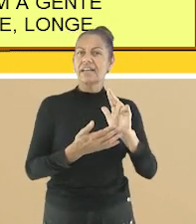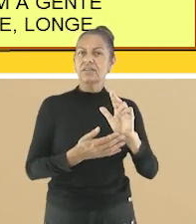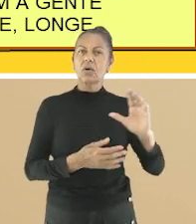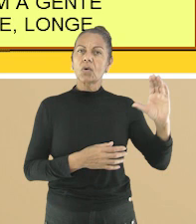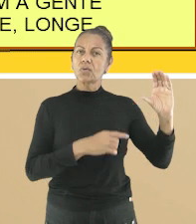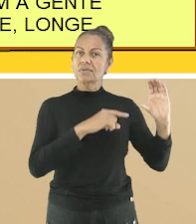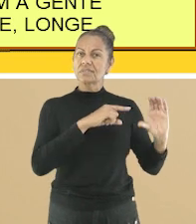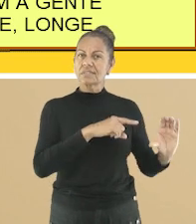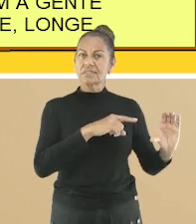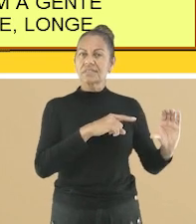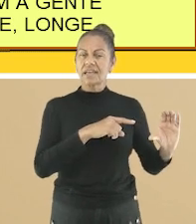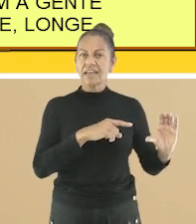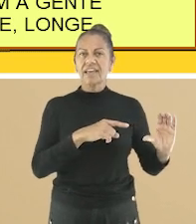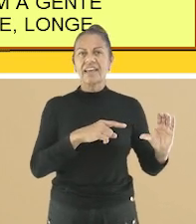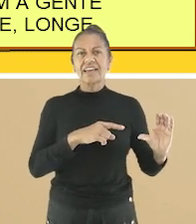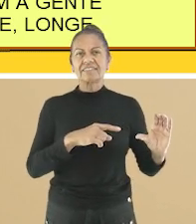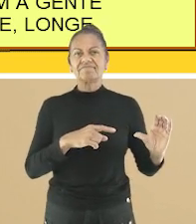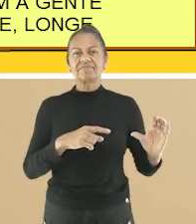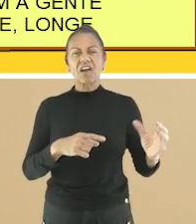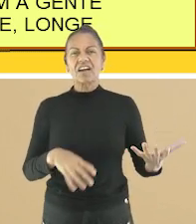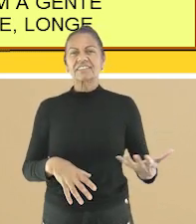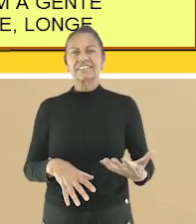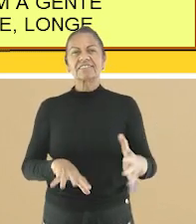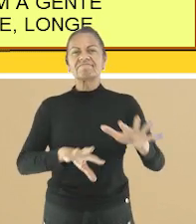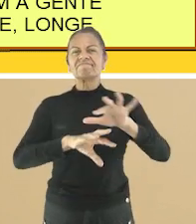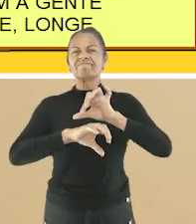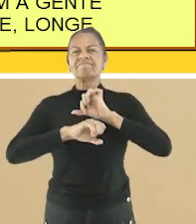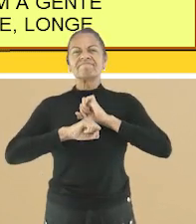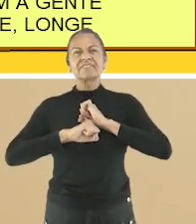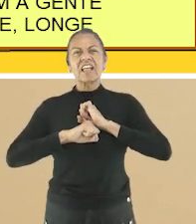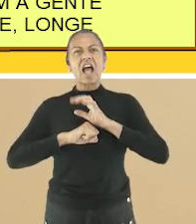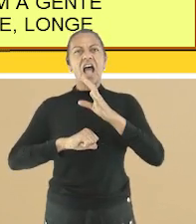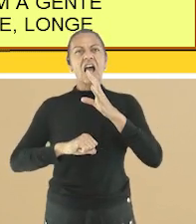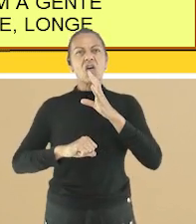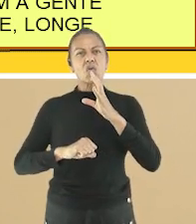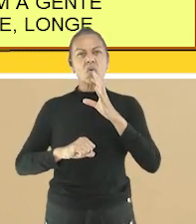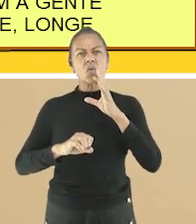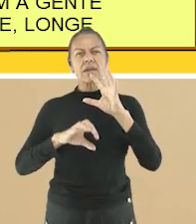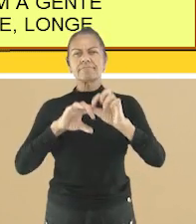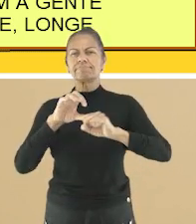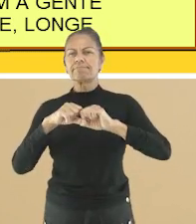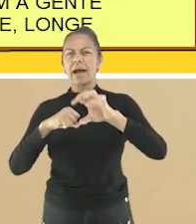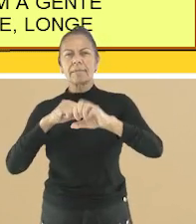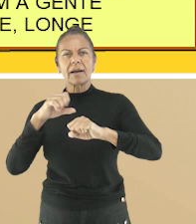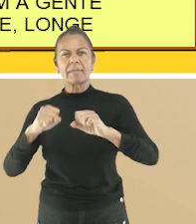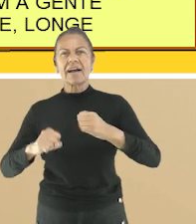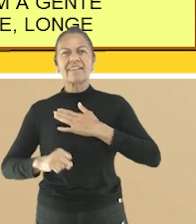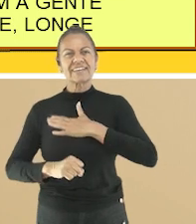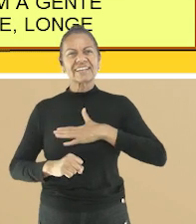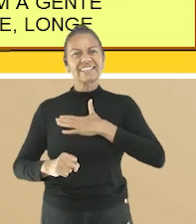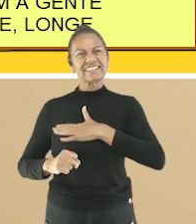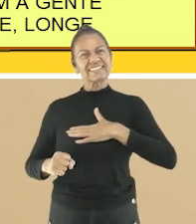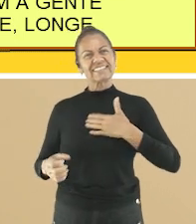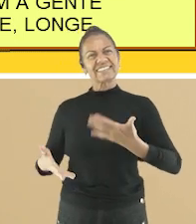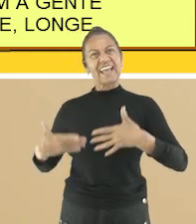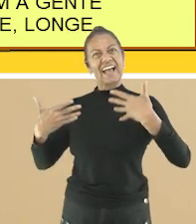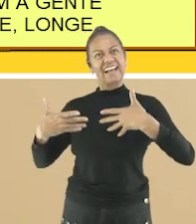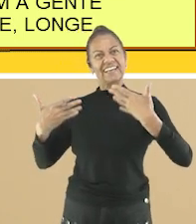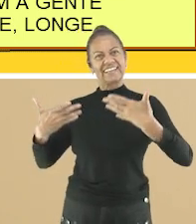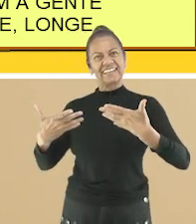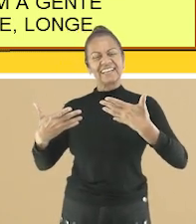E aí? Ou a letra C Nos proporciona conhecimento, prazer e alegria